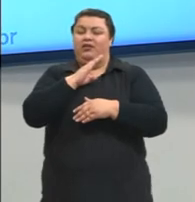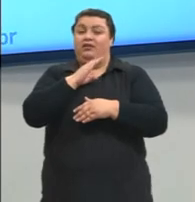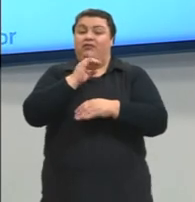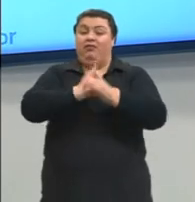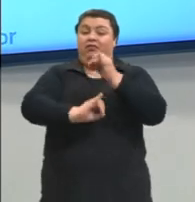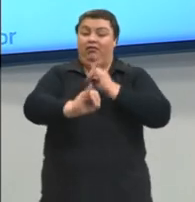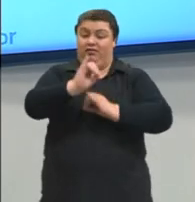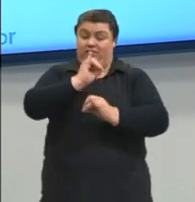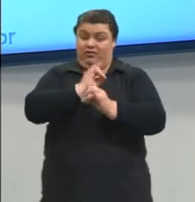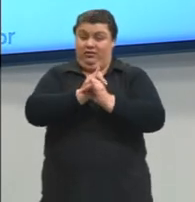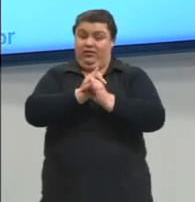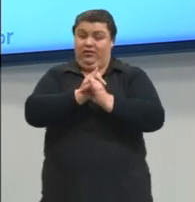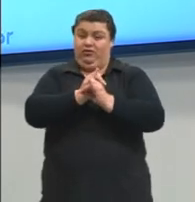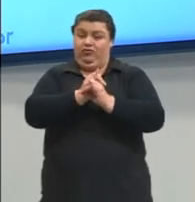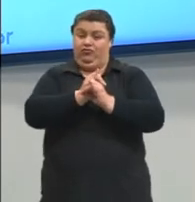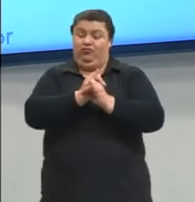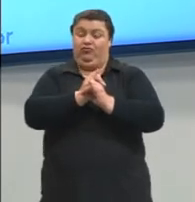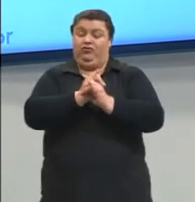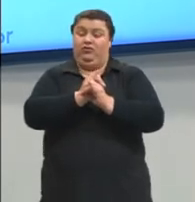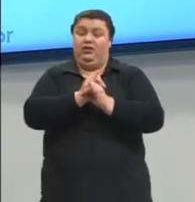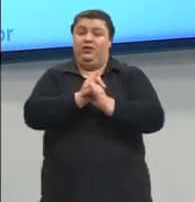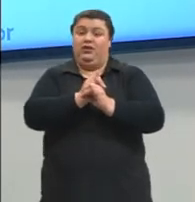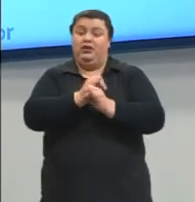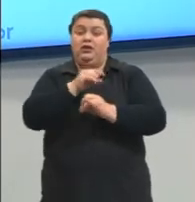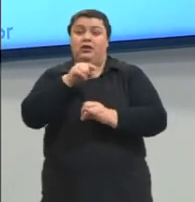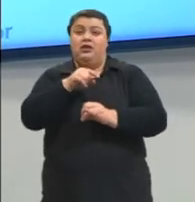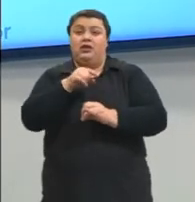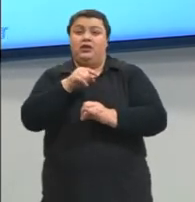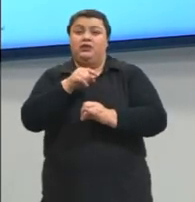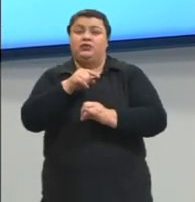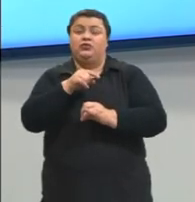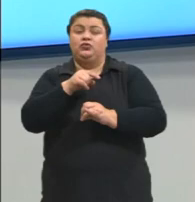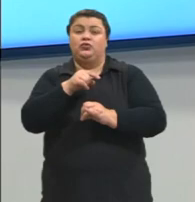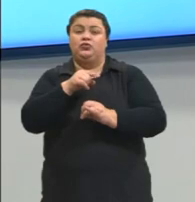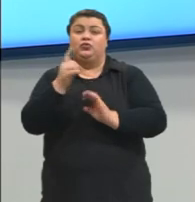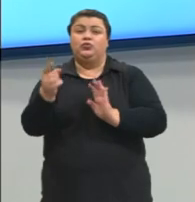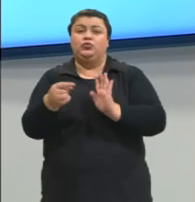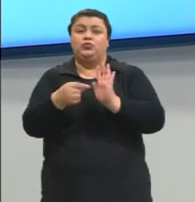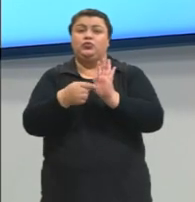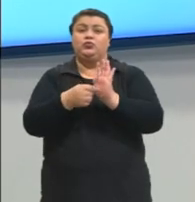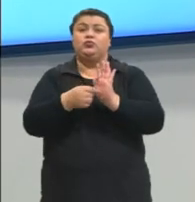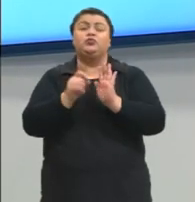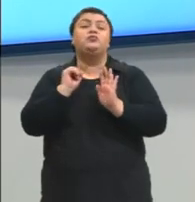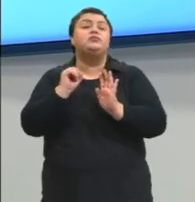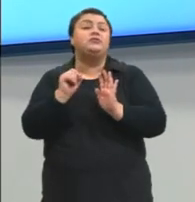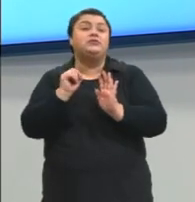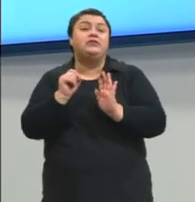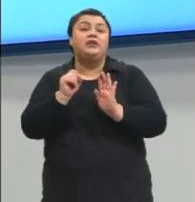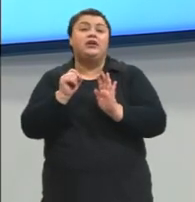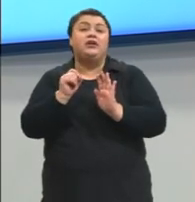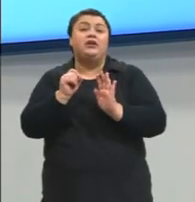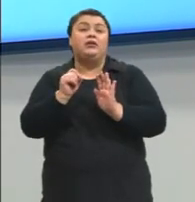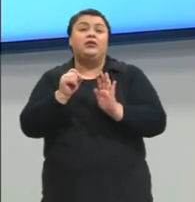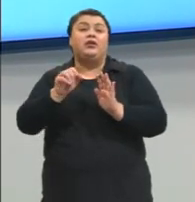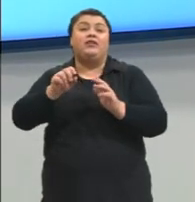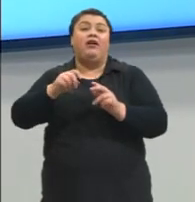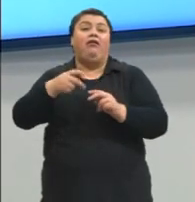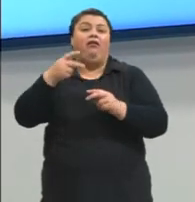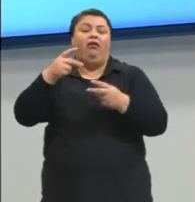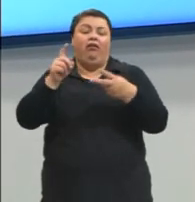nos pede. E isso tudo veio em virtude, daí a nossa segunda imagem,